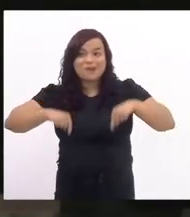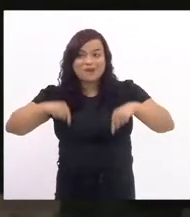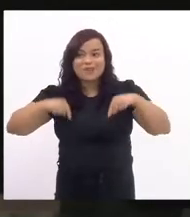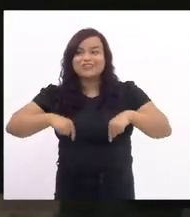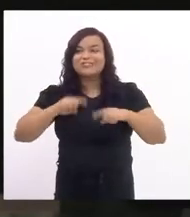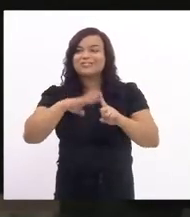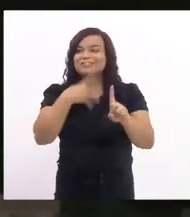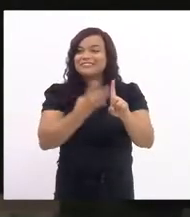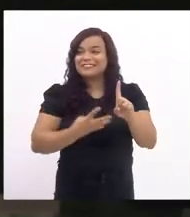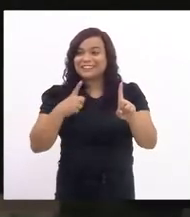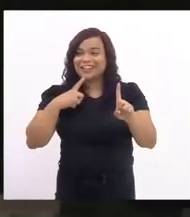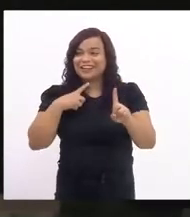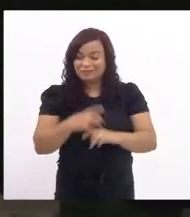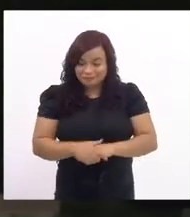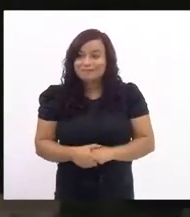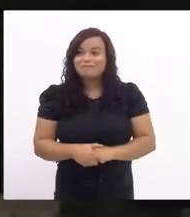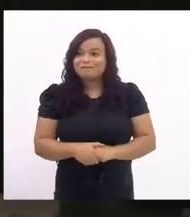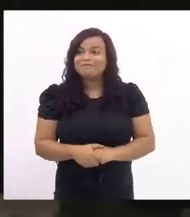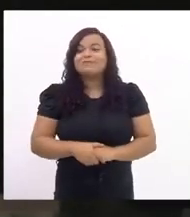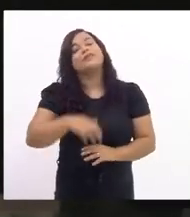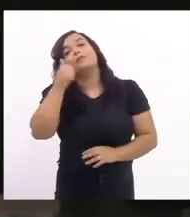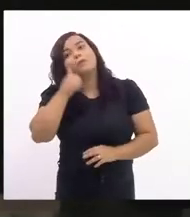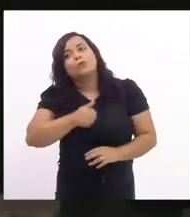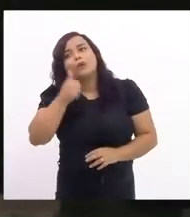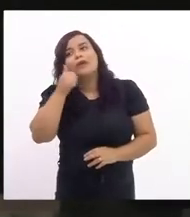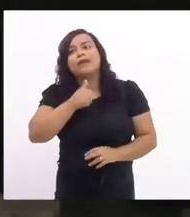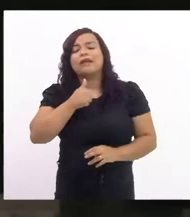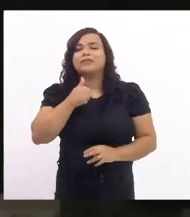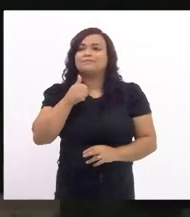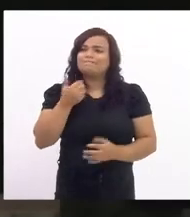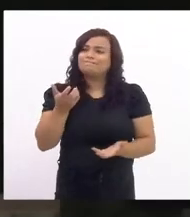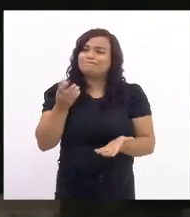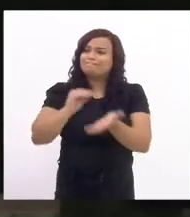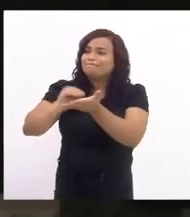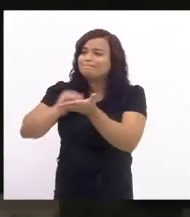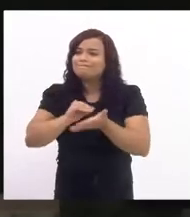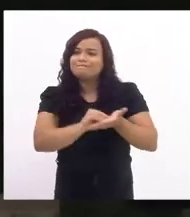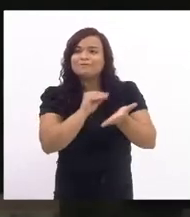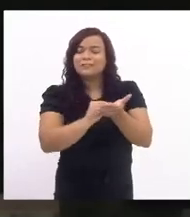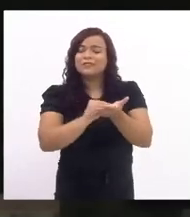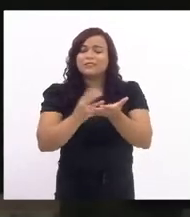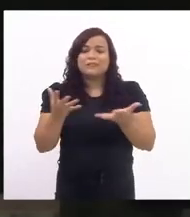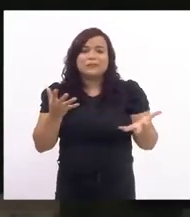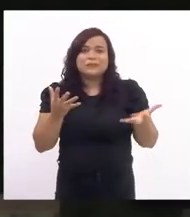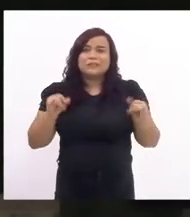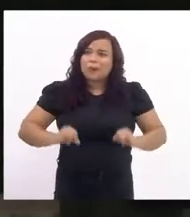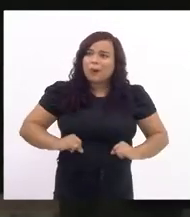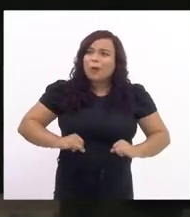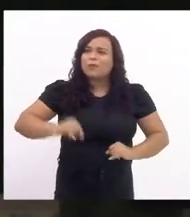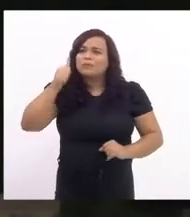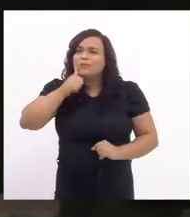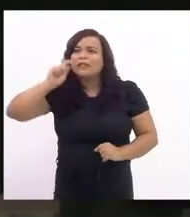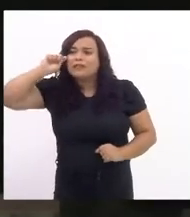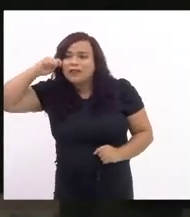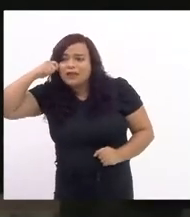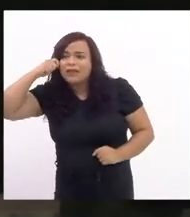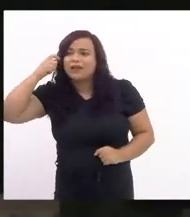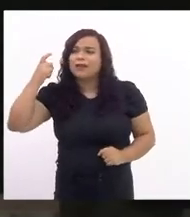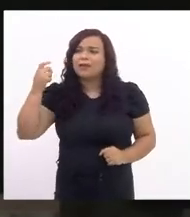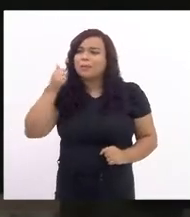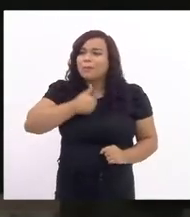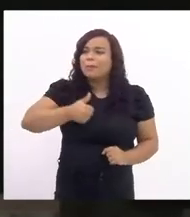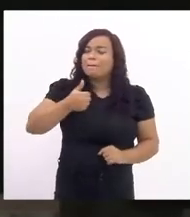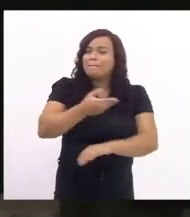homenageando mulheres carentes mulheres negras mulheres brancas mulheres da